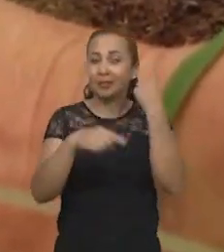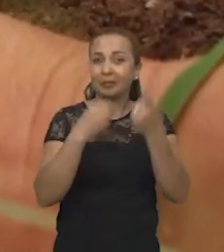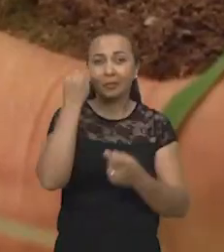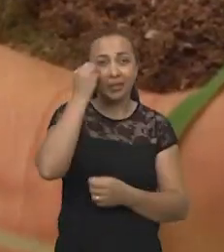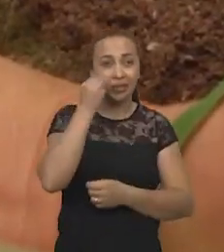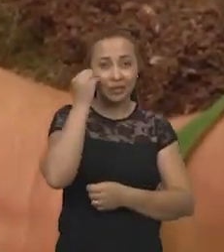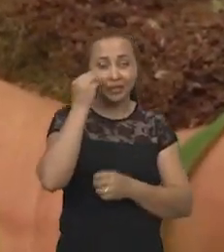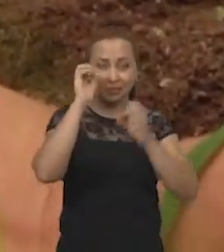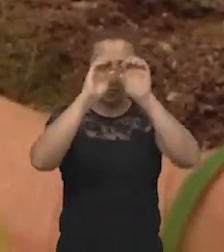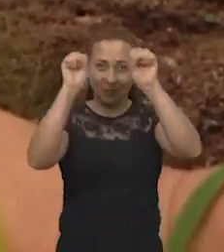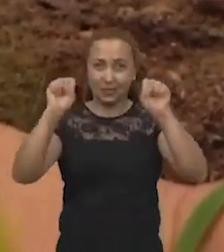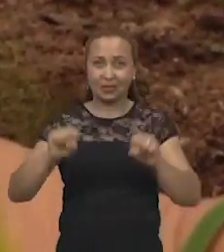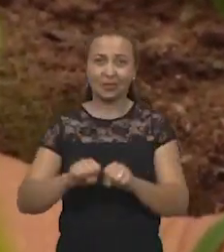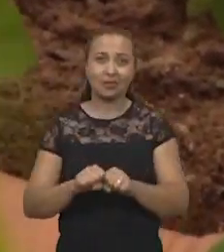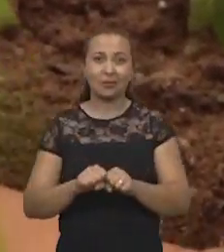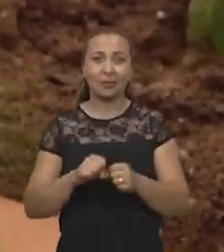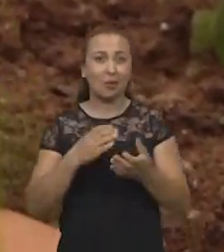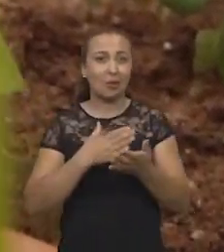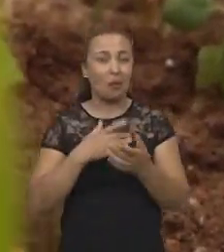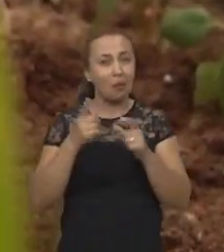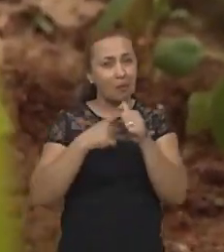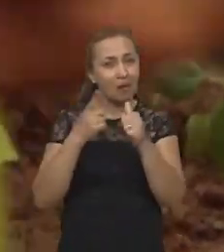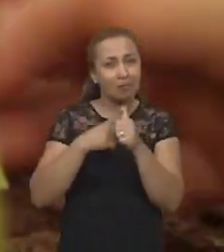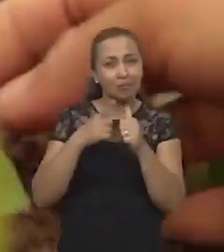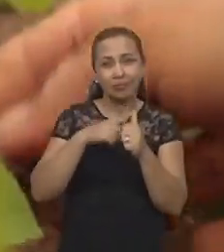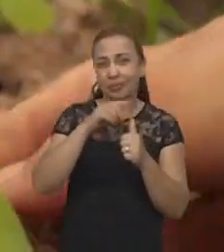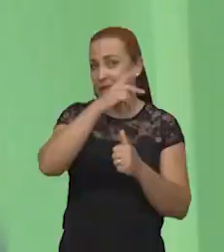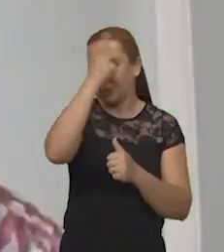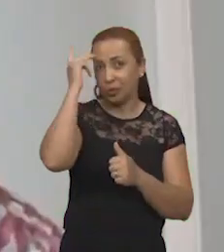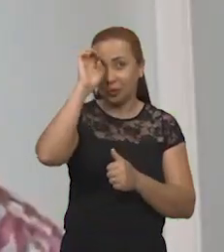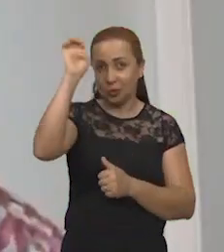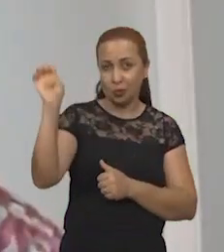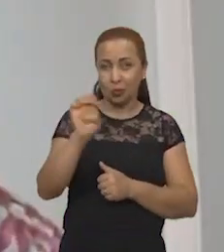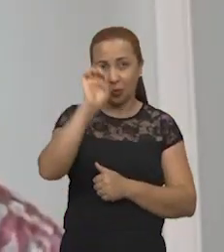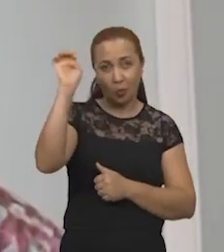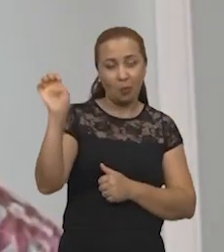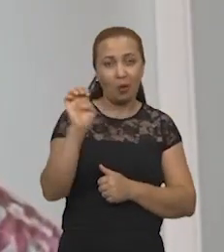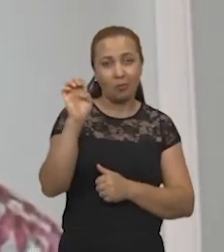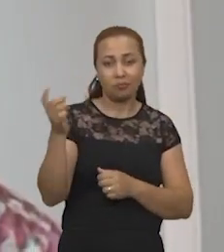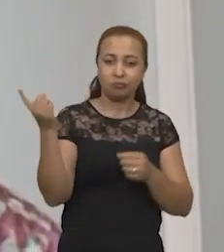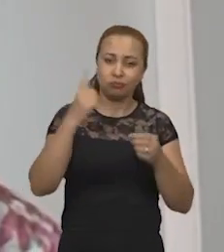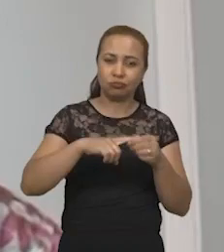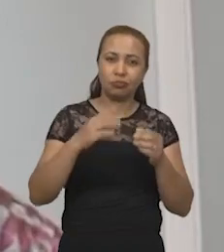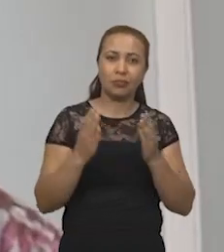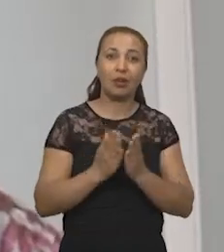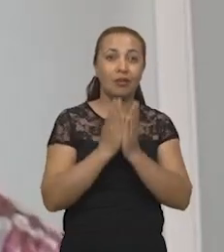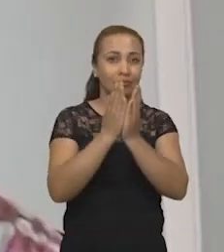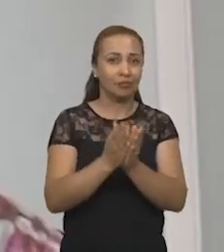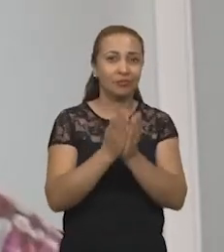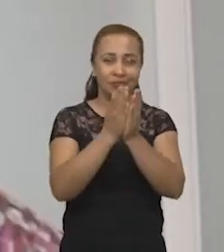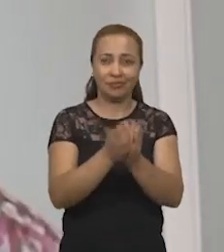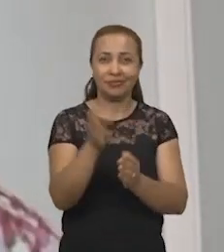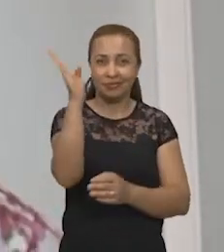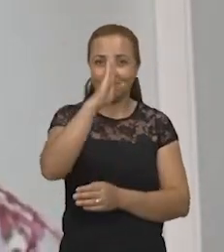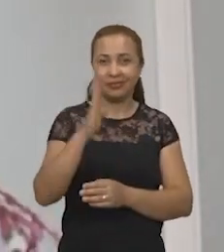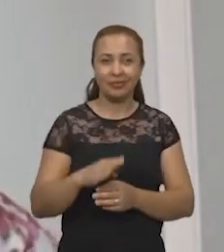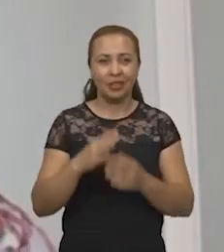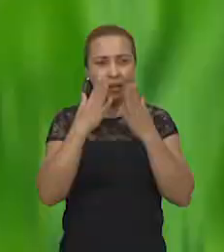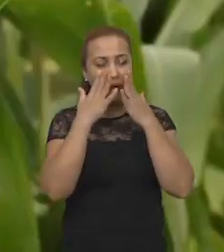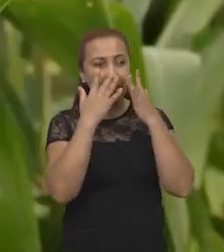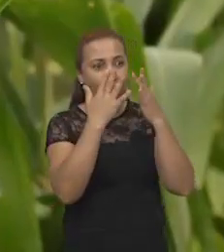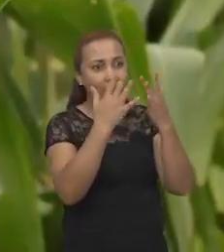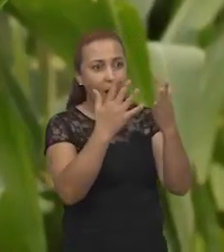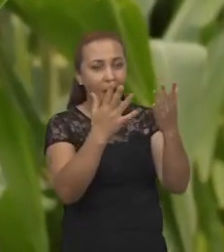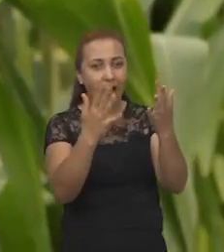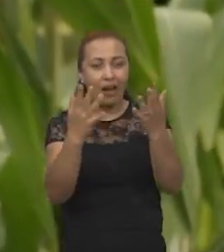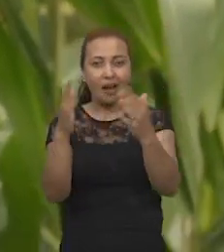experimentação sistemática. Os primeiros europeus que chegaram no Brasil logo se depararam com uma grande quantidade de plantas